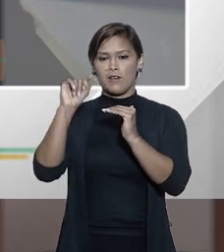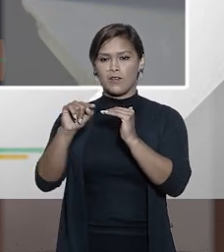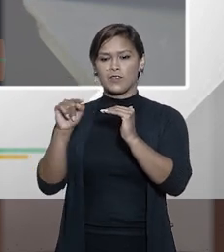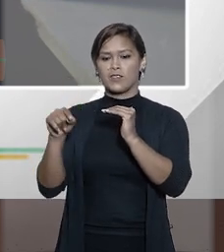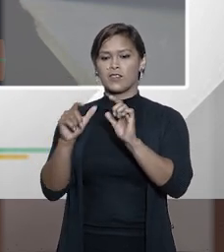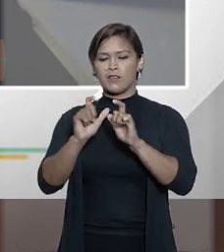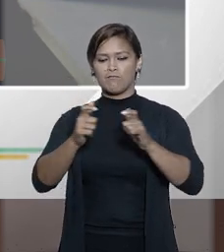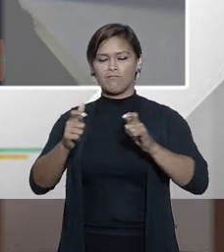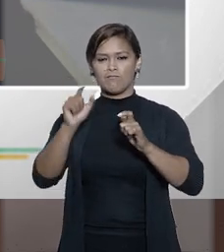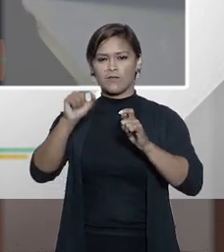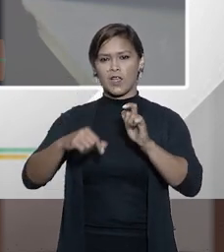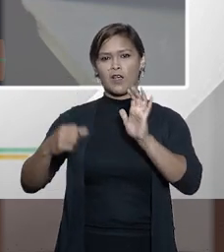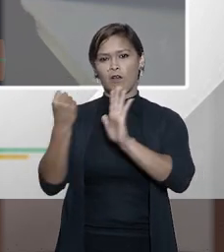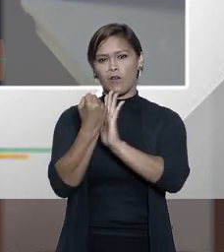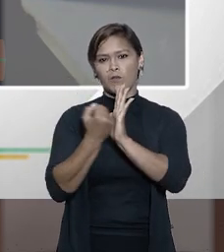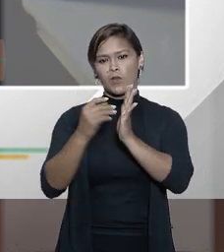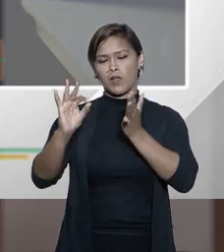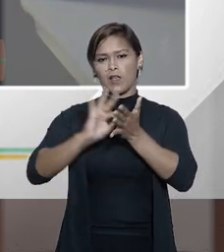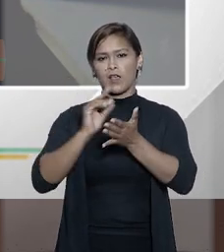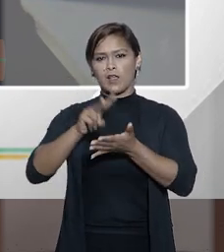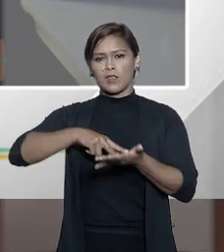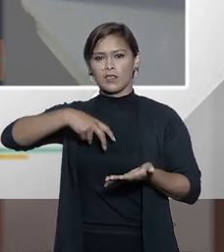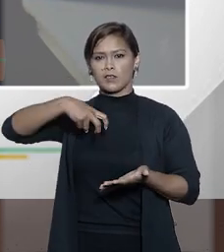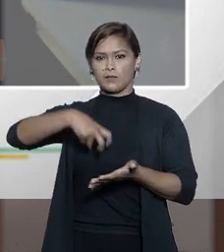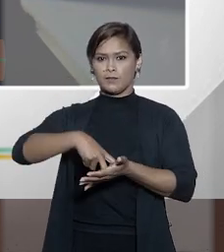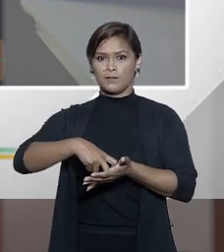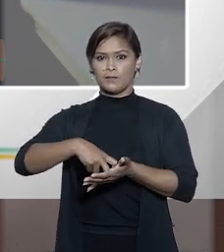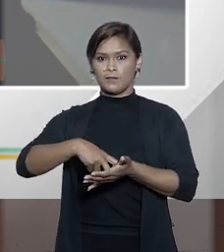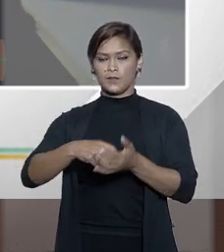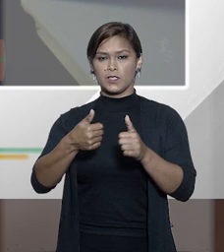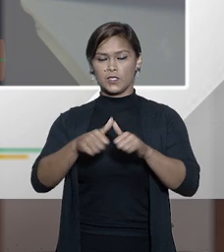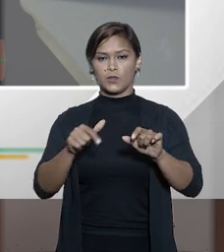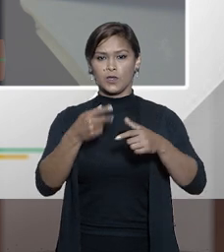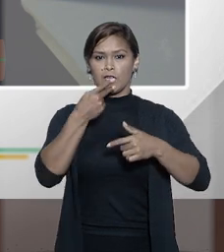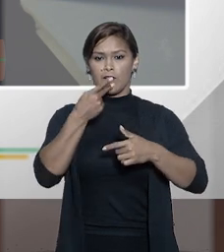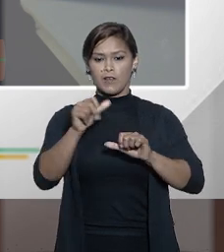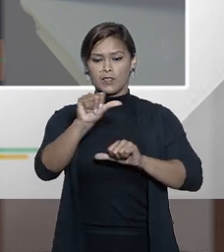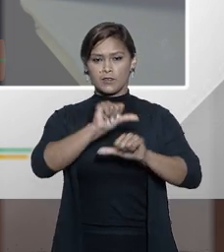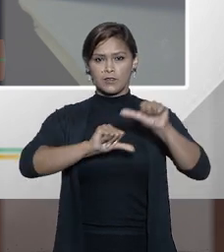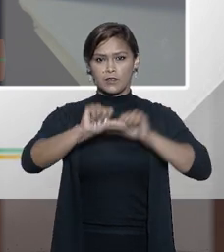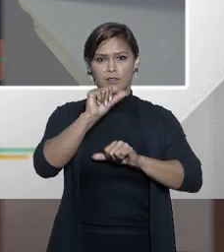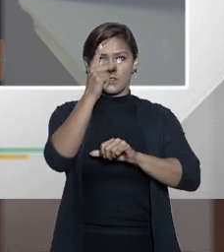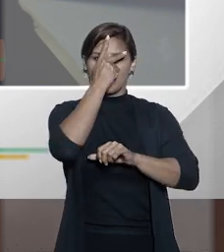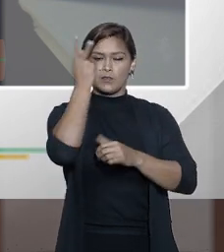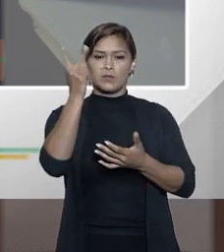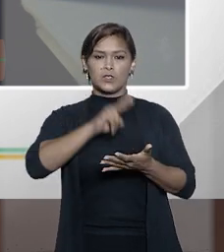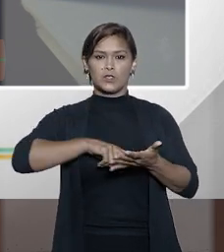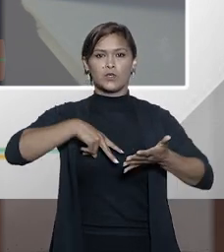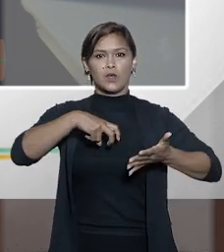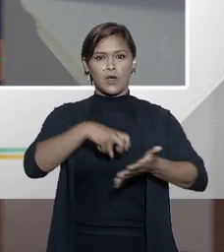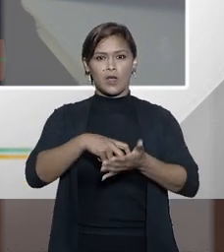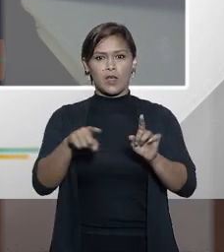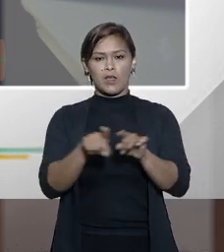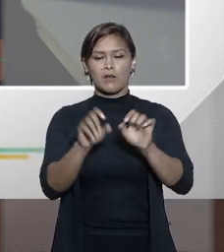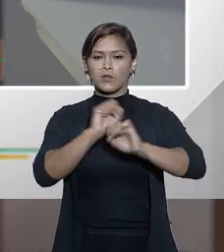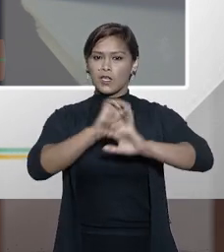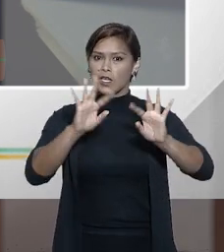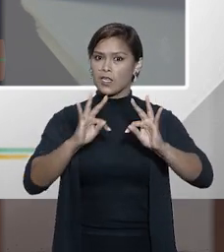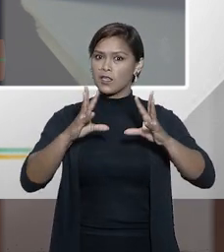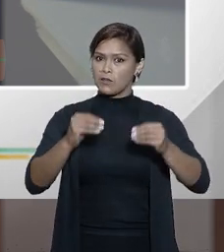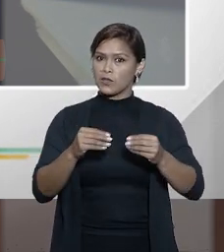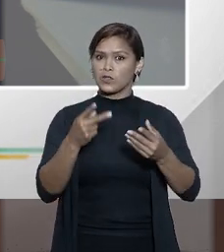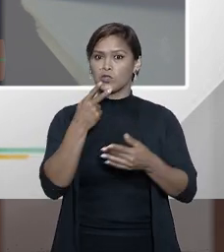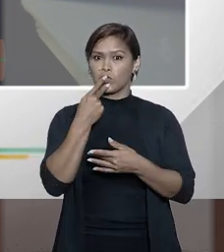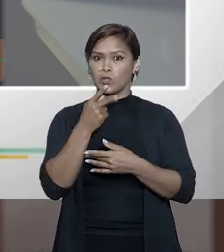campo da homologação de sentenças quando se trata de transferência de pessoas condenadas para ficar claro para